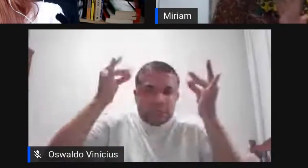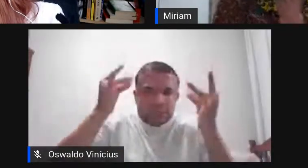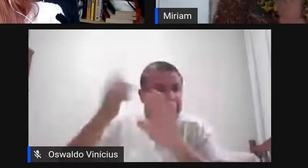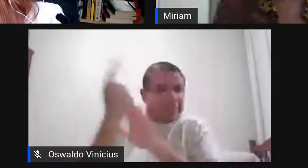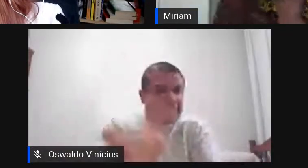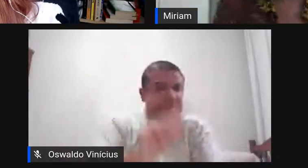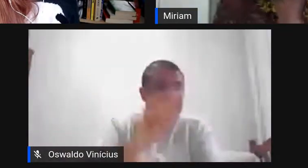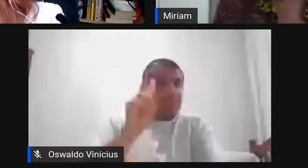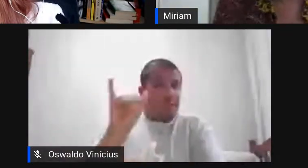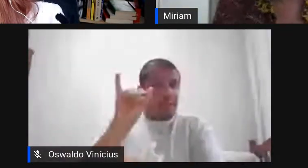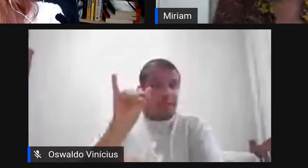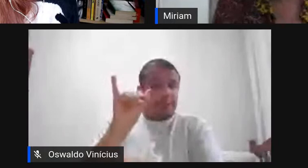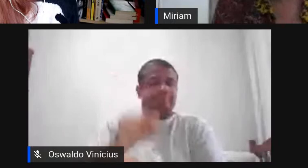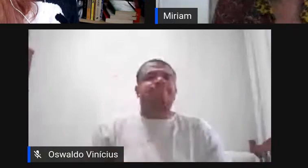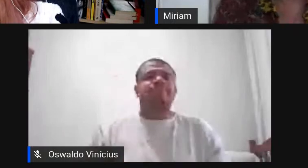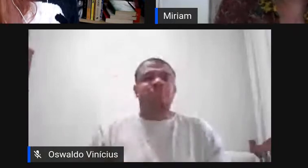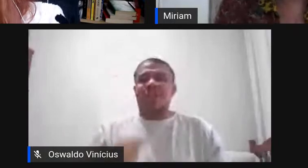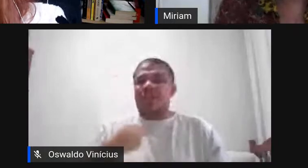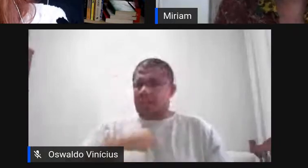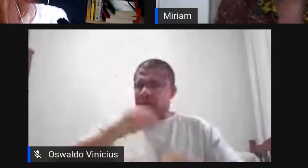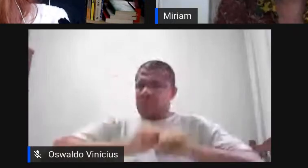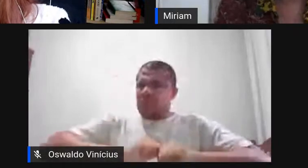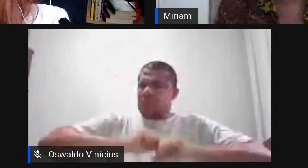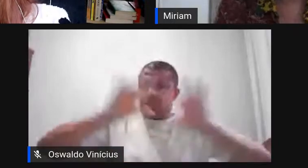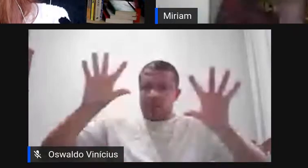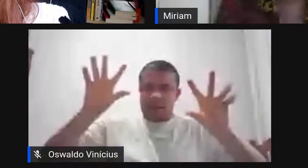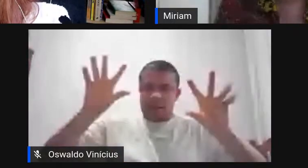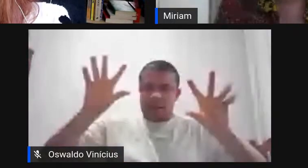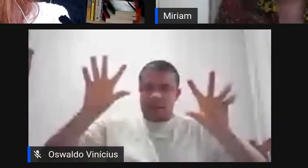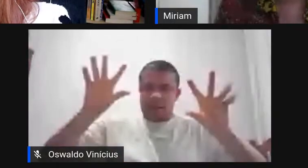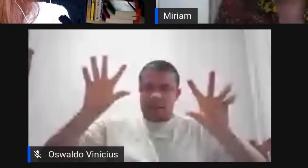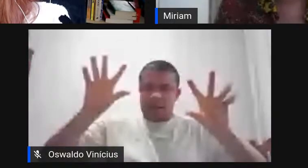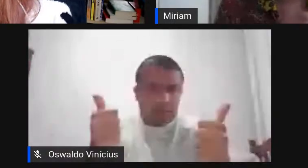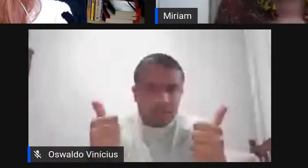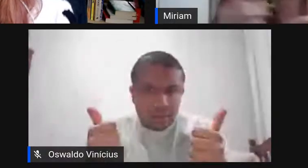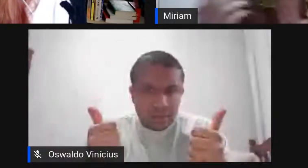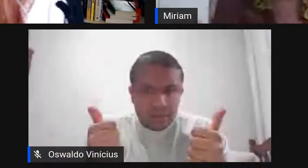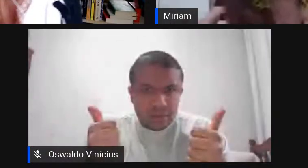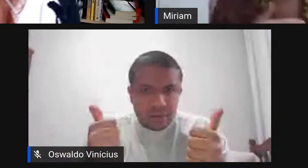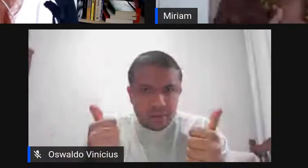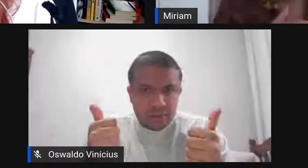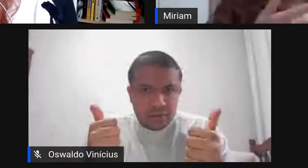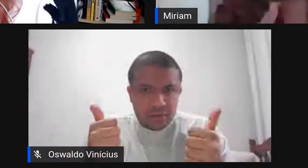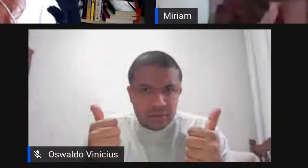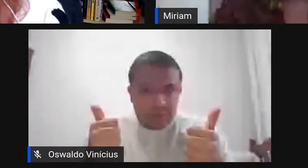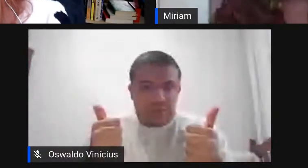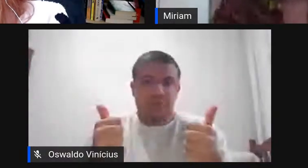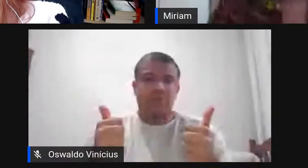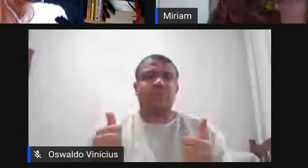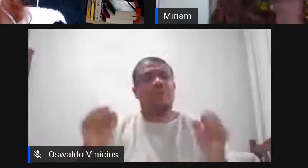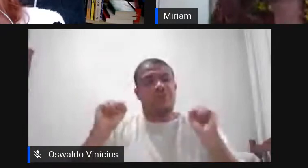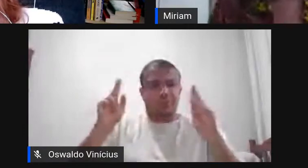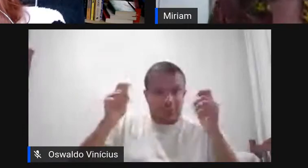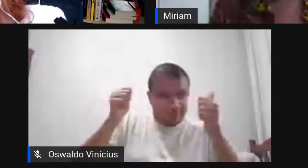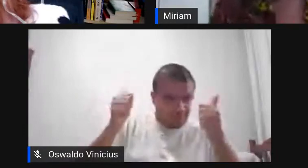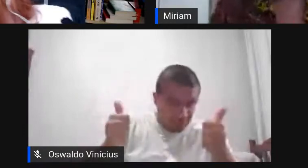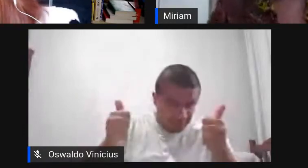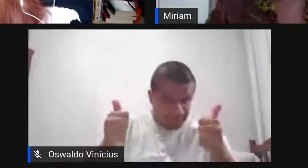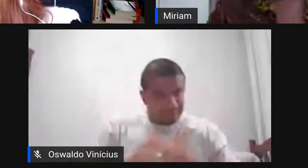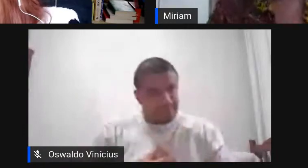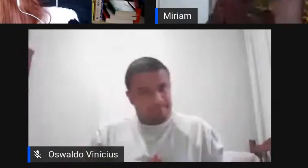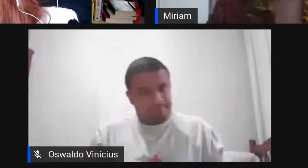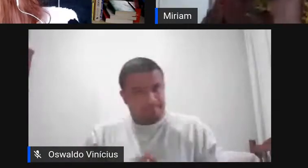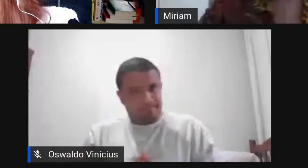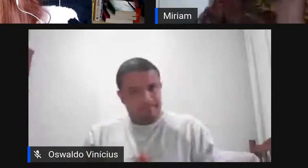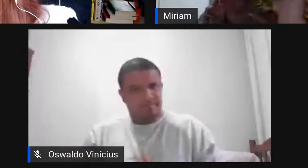vejo não sei se eu fui clara nossa que trocadilho horrível não sei se eu fui clara clara mas enfim o que